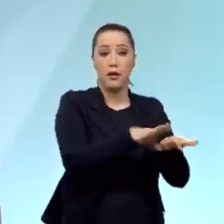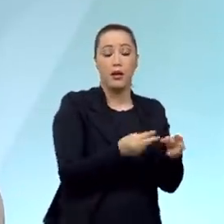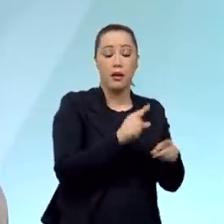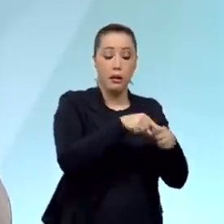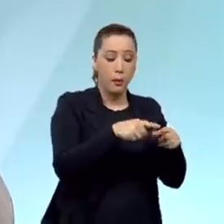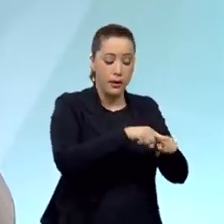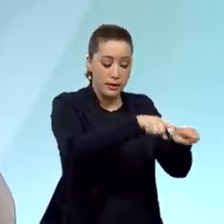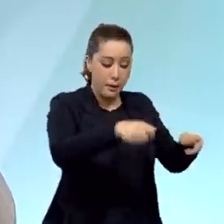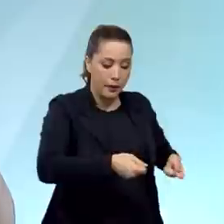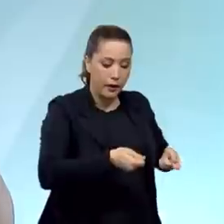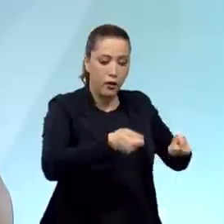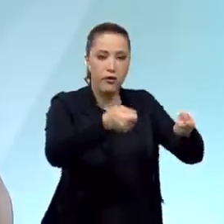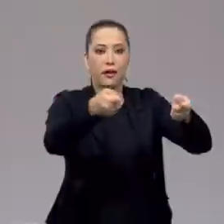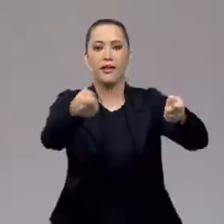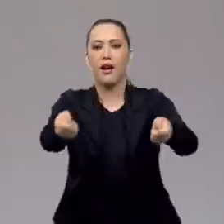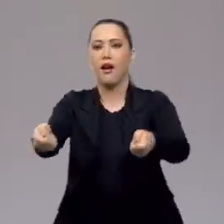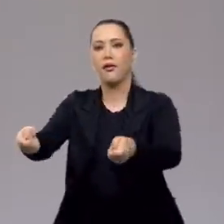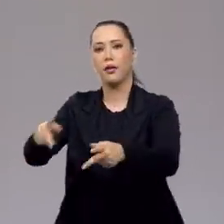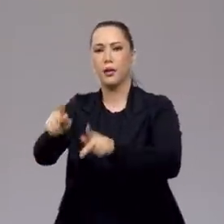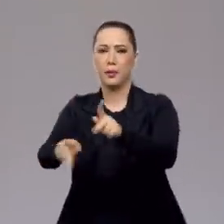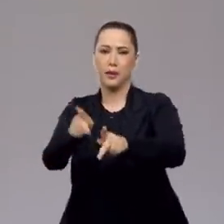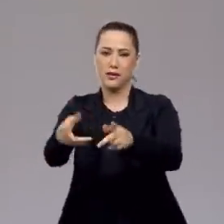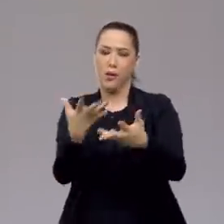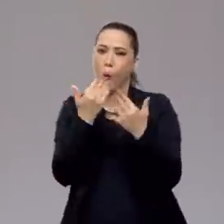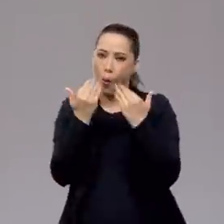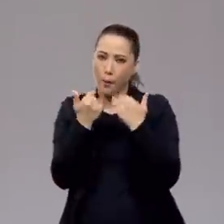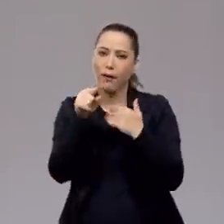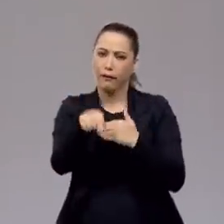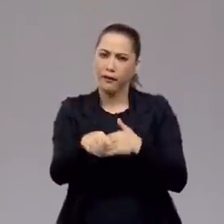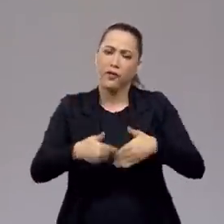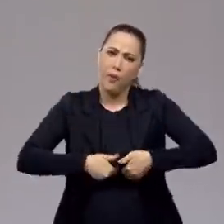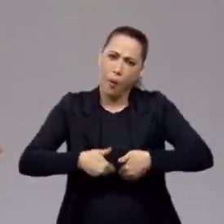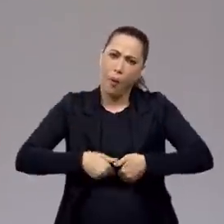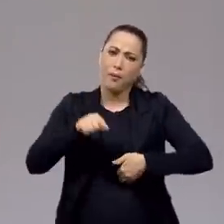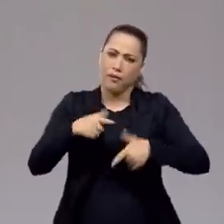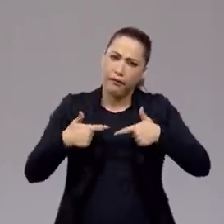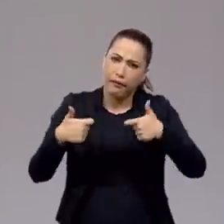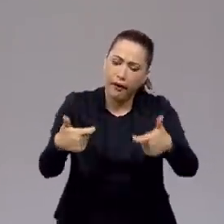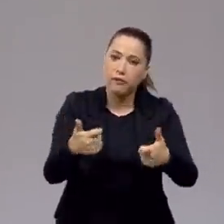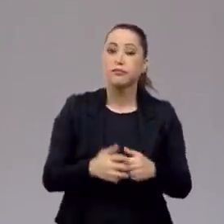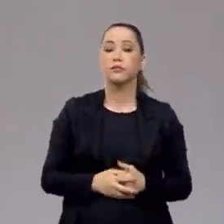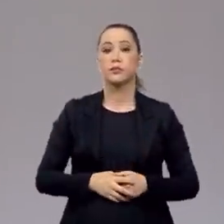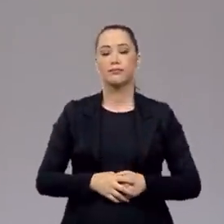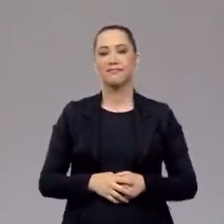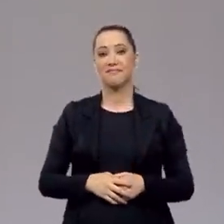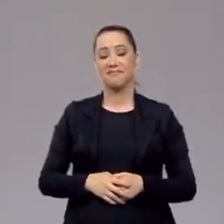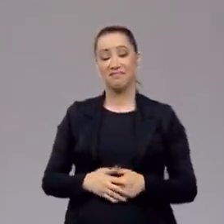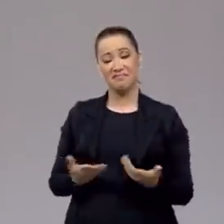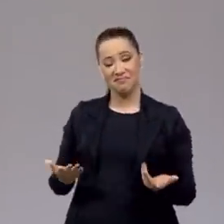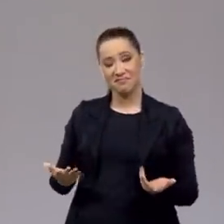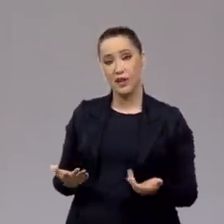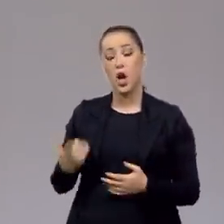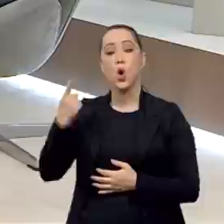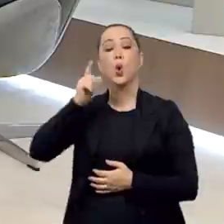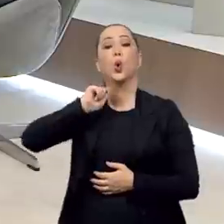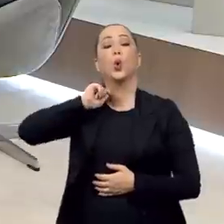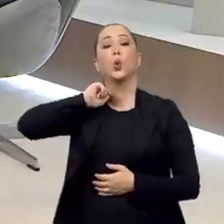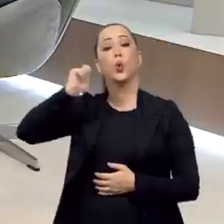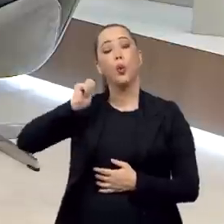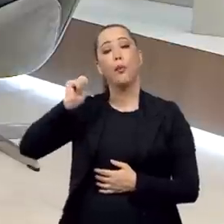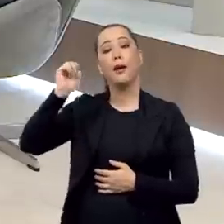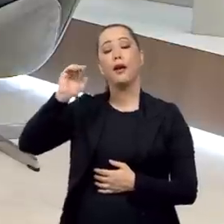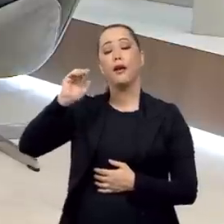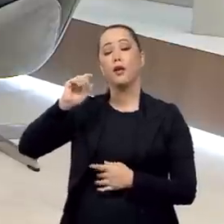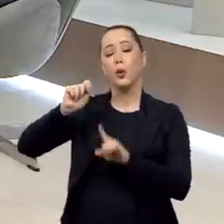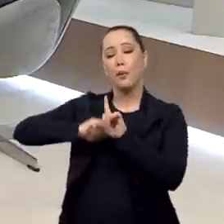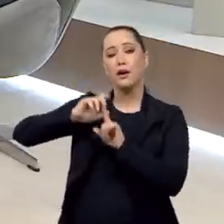fato atribuído a Frei Orlando. Agora, general, no mês de abril, o Brasil recebeu da ONU a